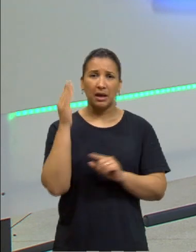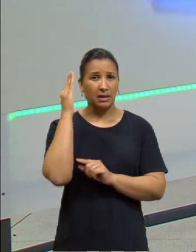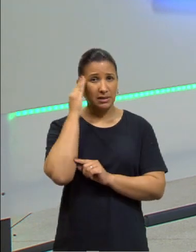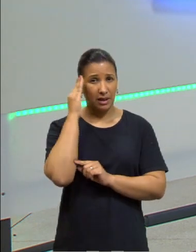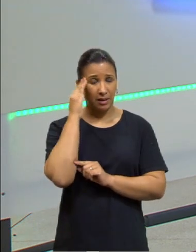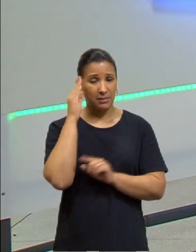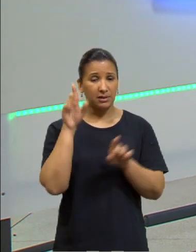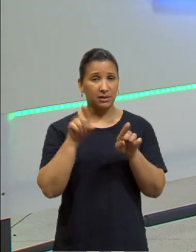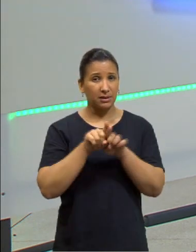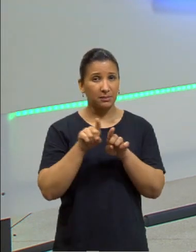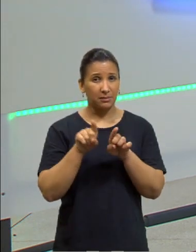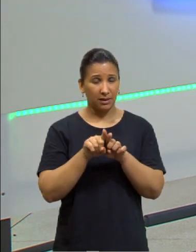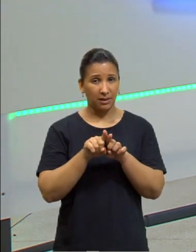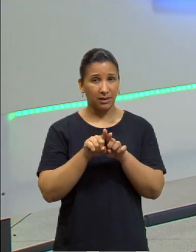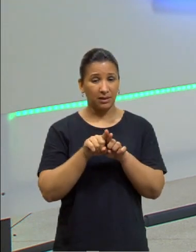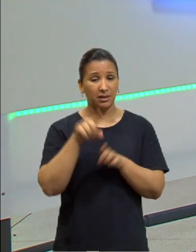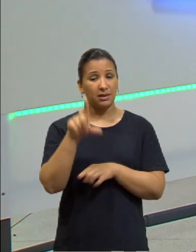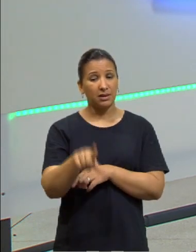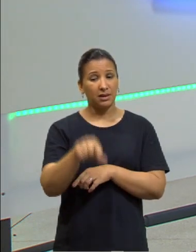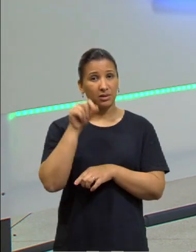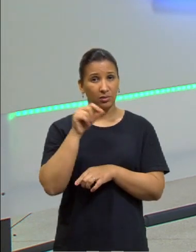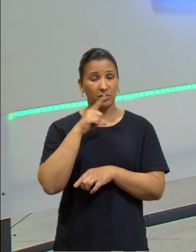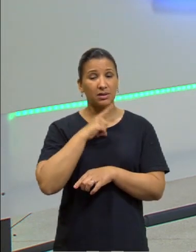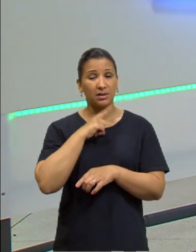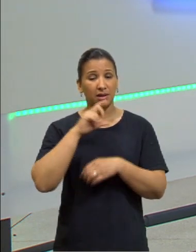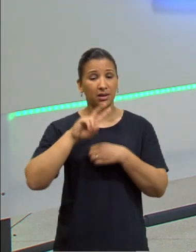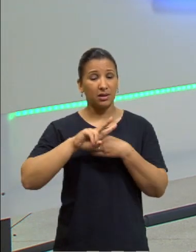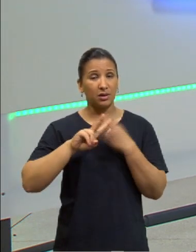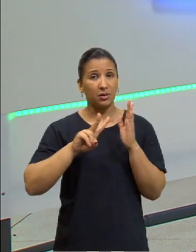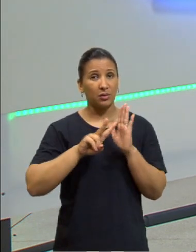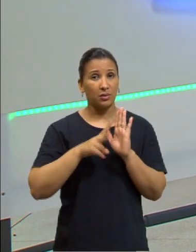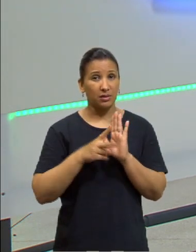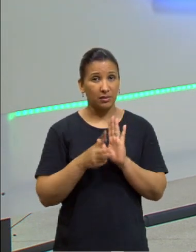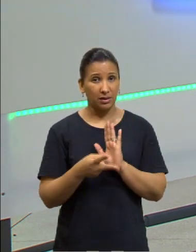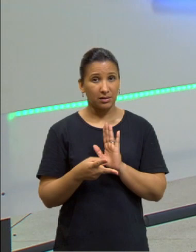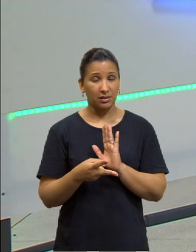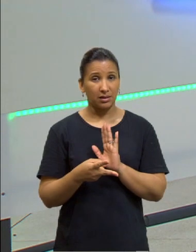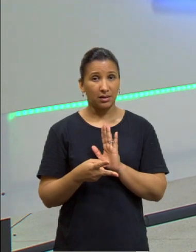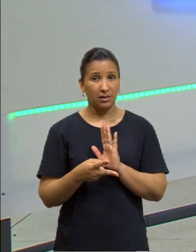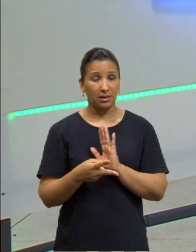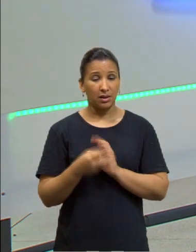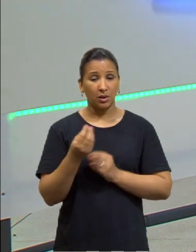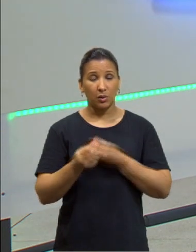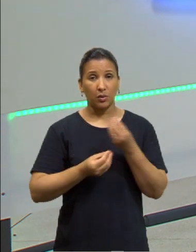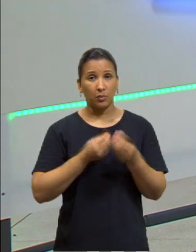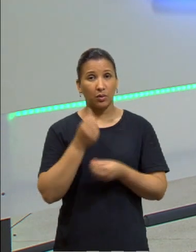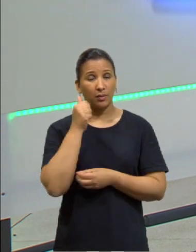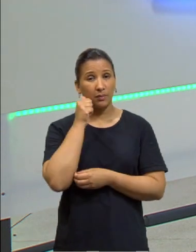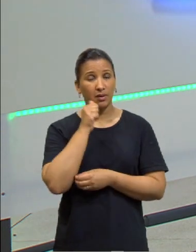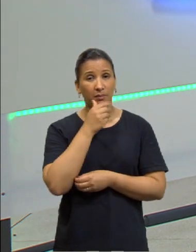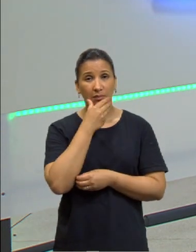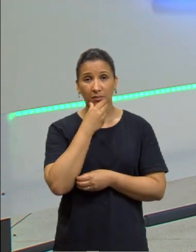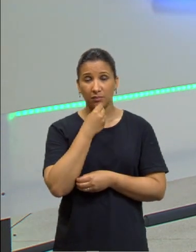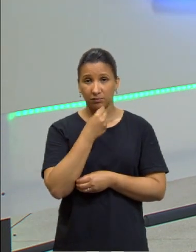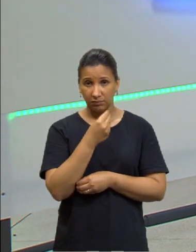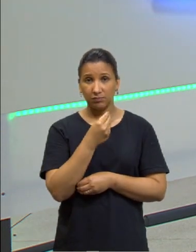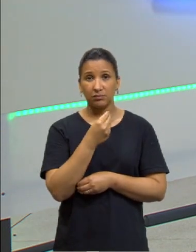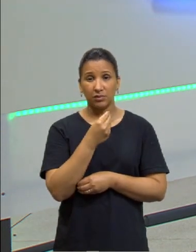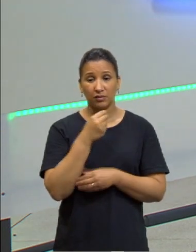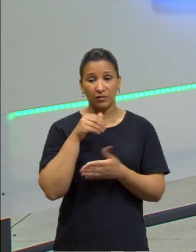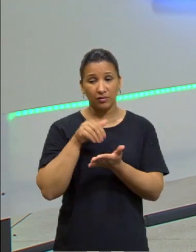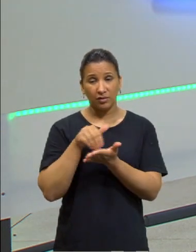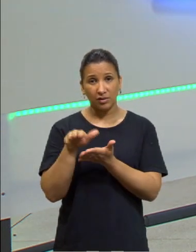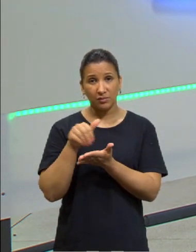escolhas vão repercutir em algumas consequências, Adão e Eva foram expulsos do paraíso, Adão teve que